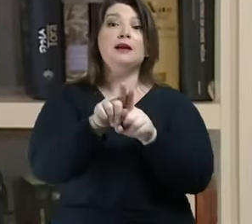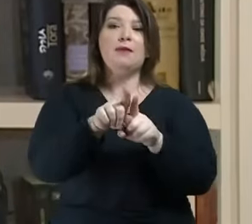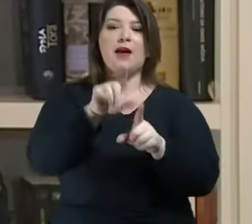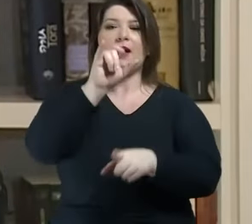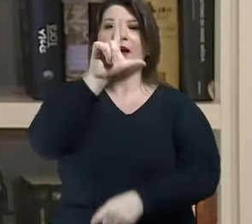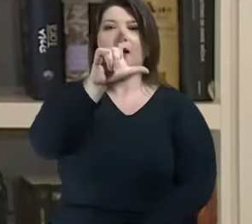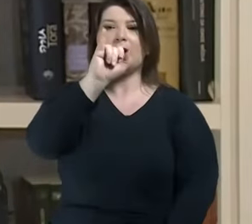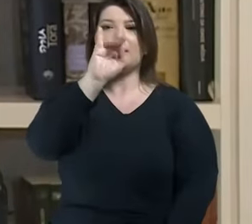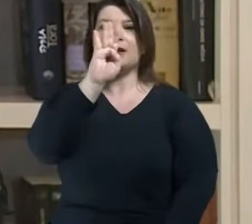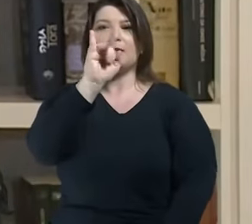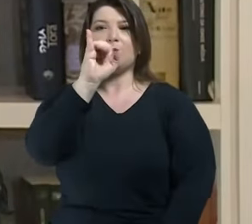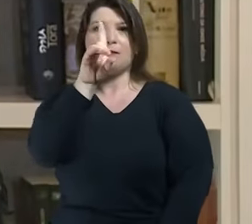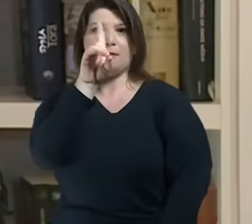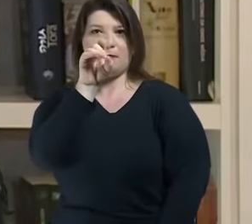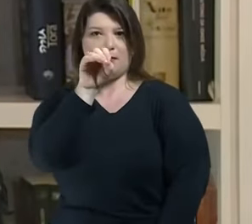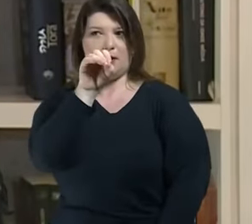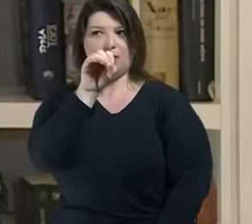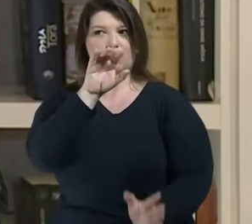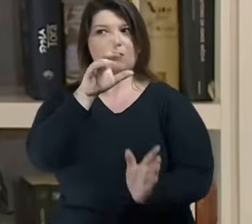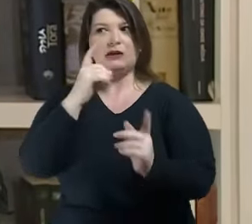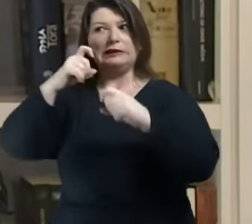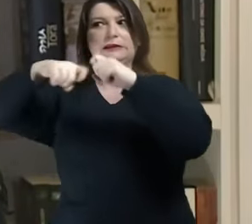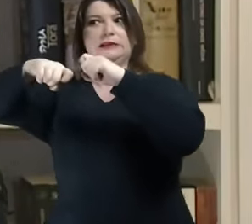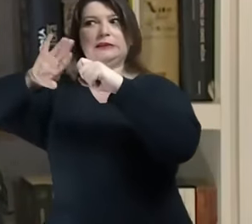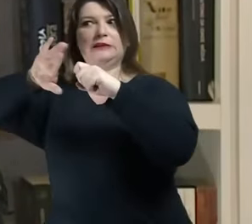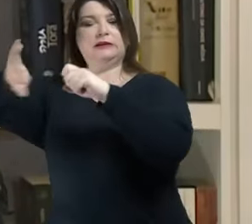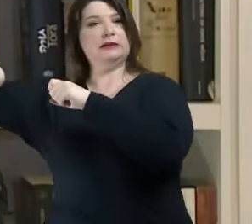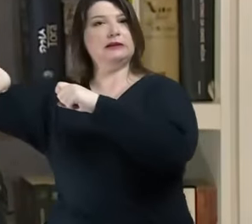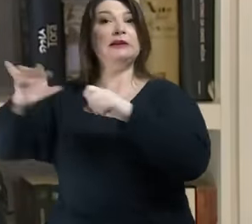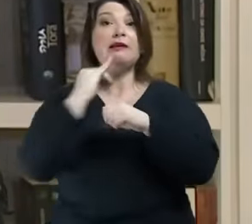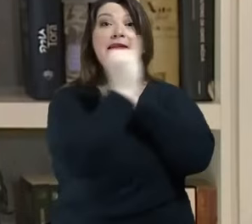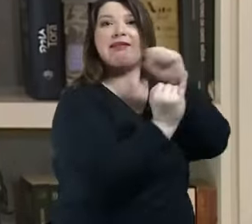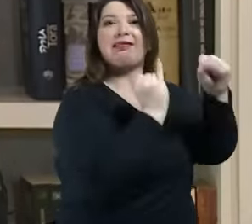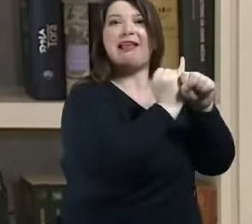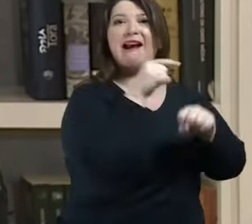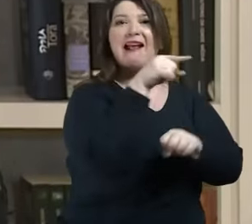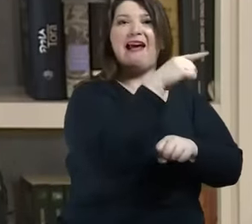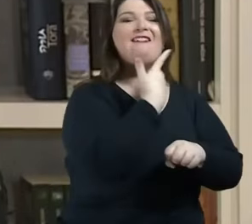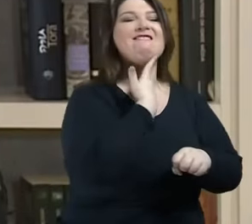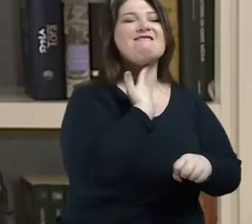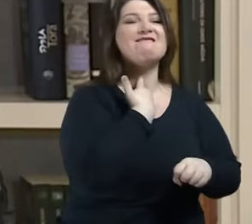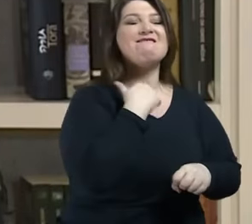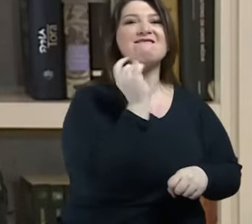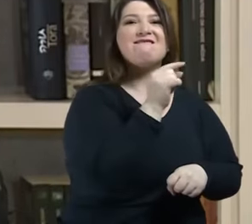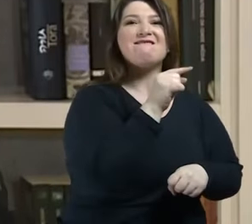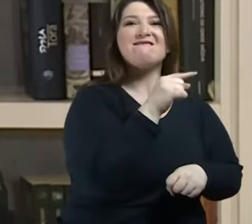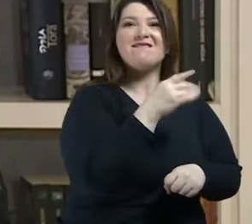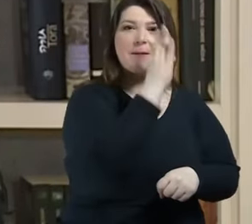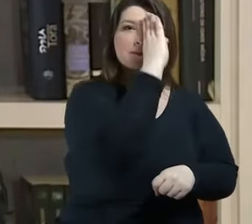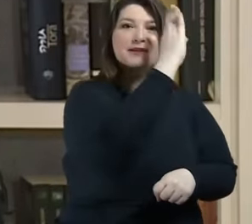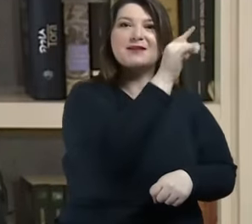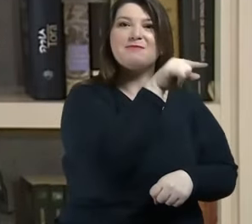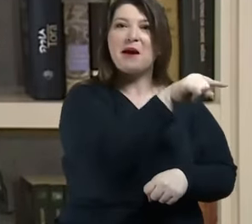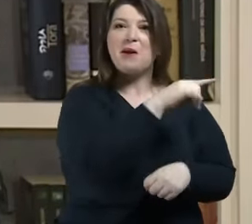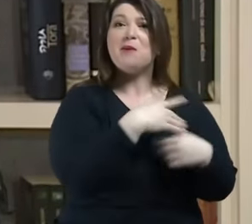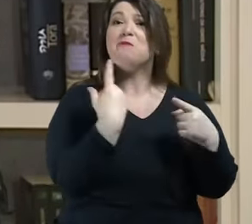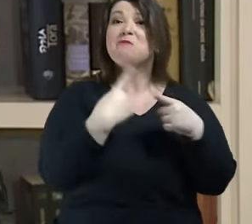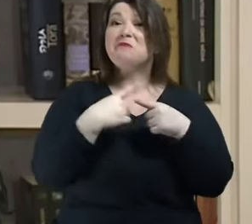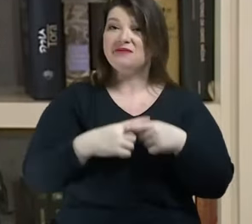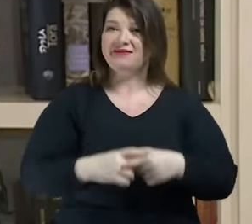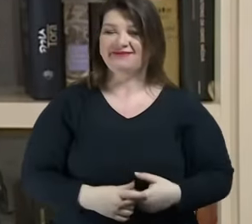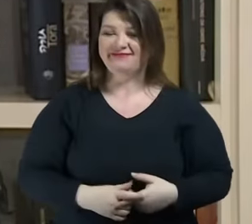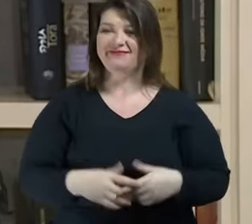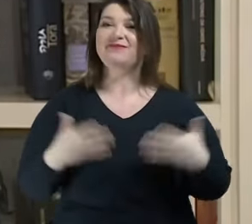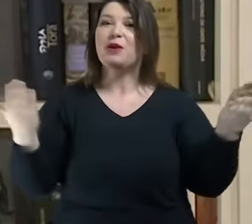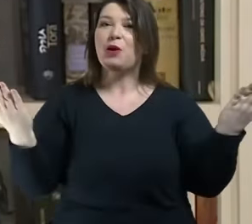internet e para outros setores. Vamos acompanhar, então, o primeiro texto que eu separei para nos orientar de um grande pensador